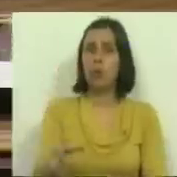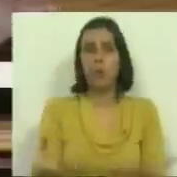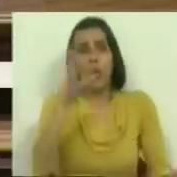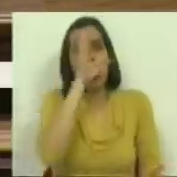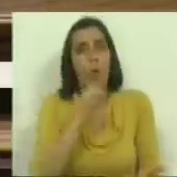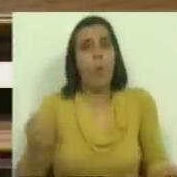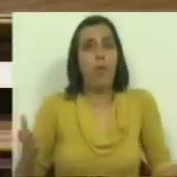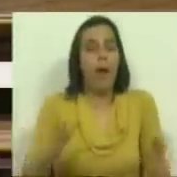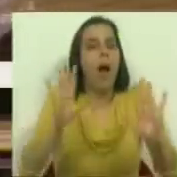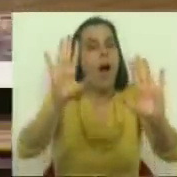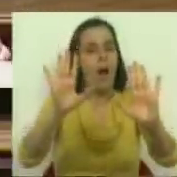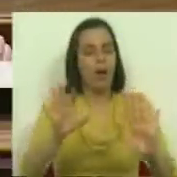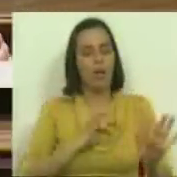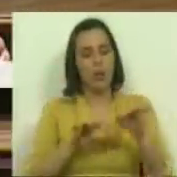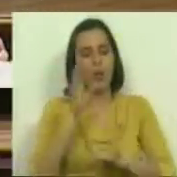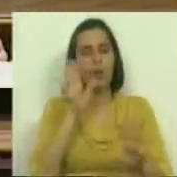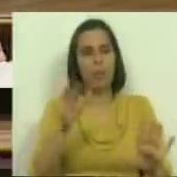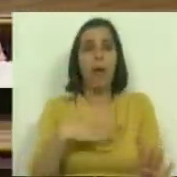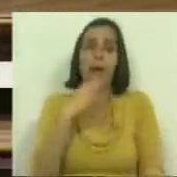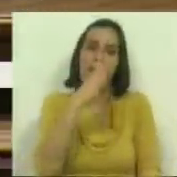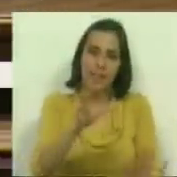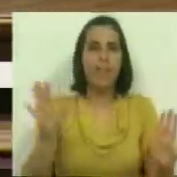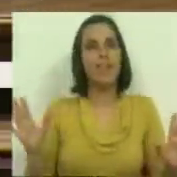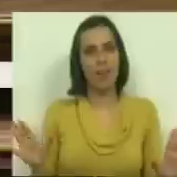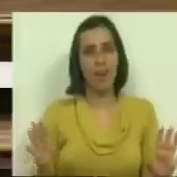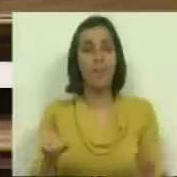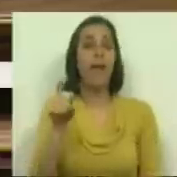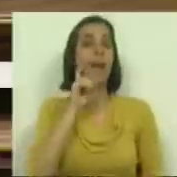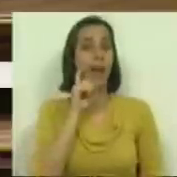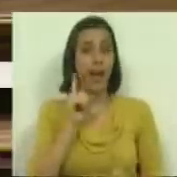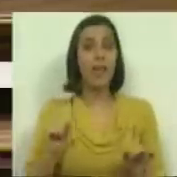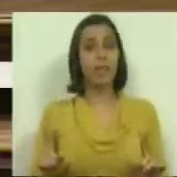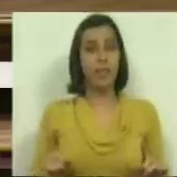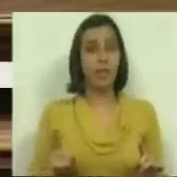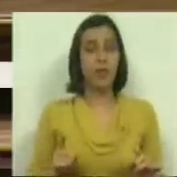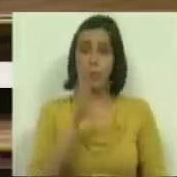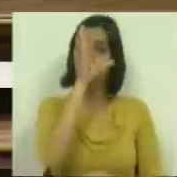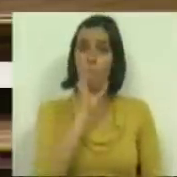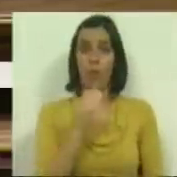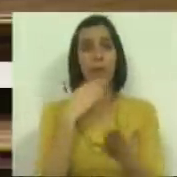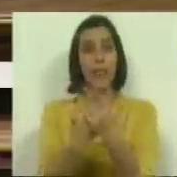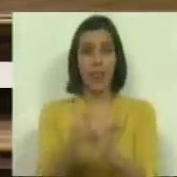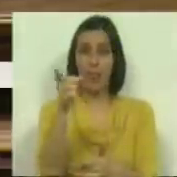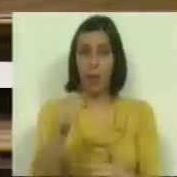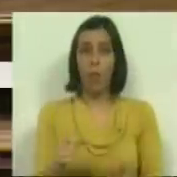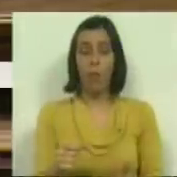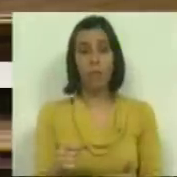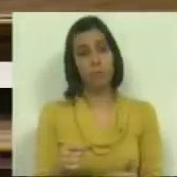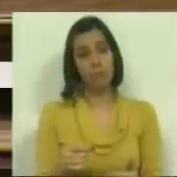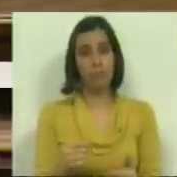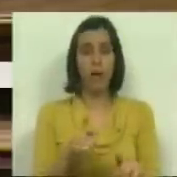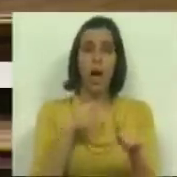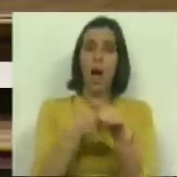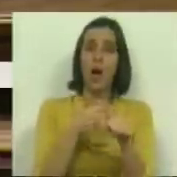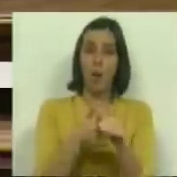obviamente, saúdo o Governo. Agora, Sr. Deputado, queria também dizer-lhe que as garantias que o Governo lhe deu vão ser